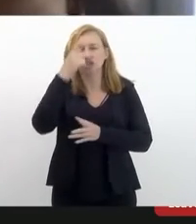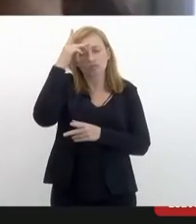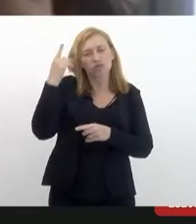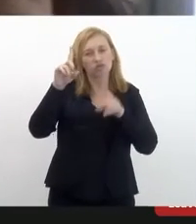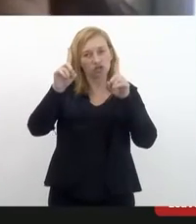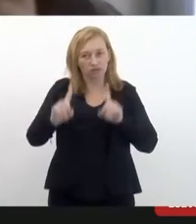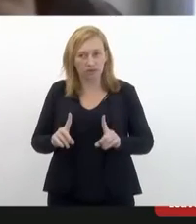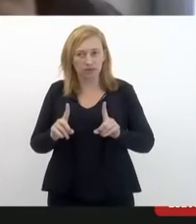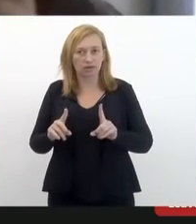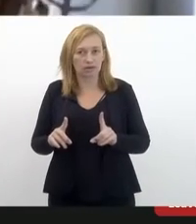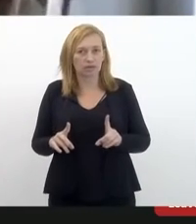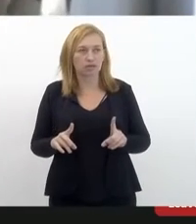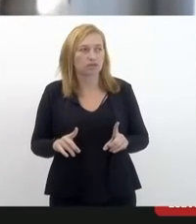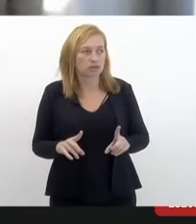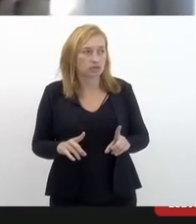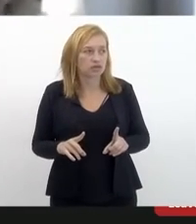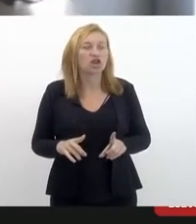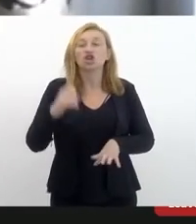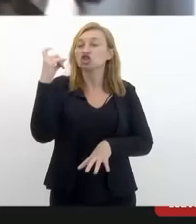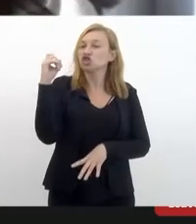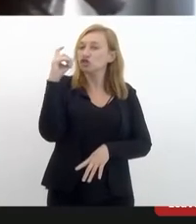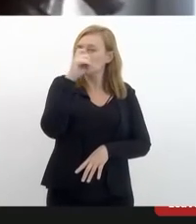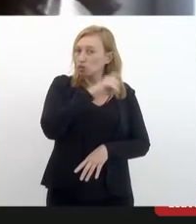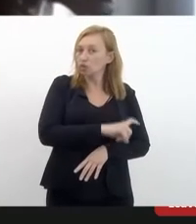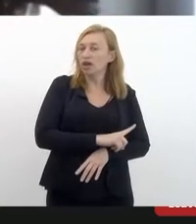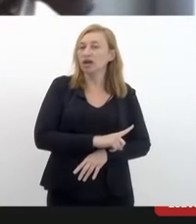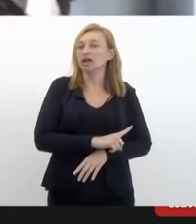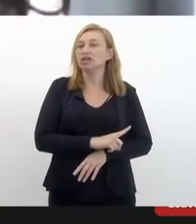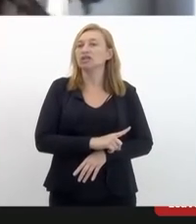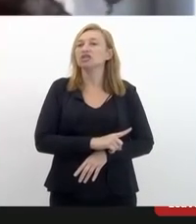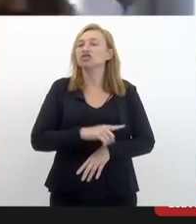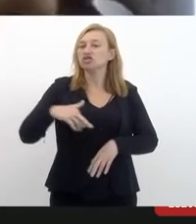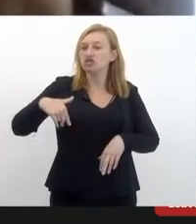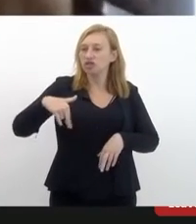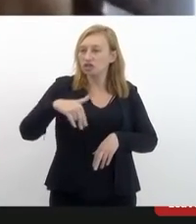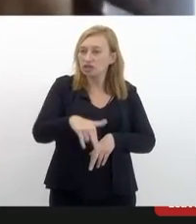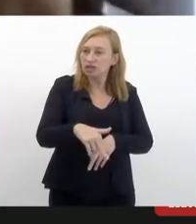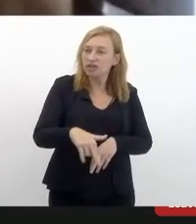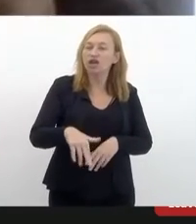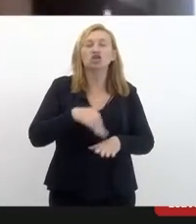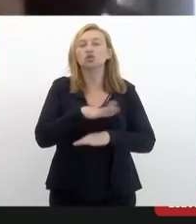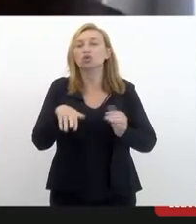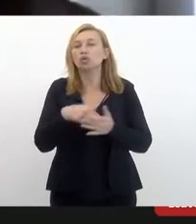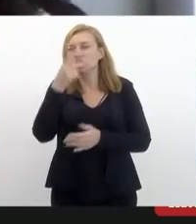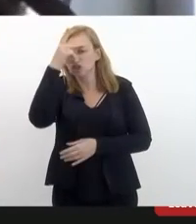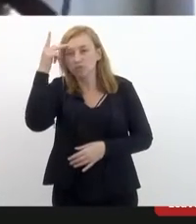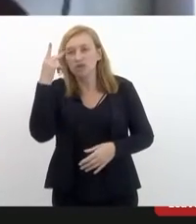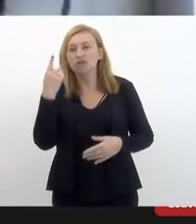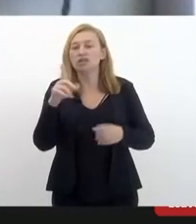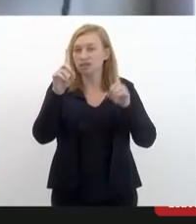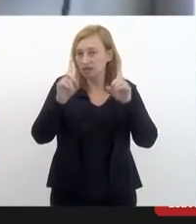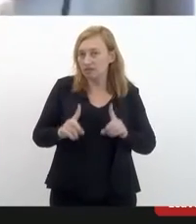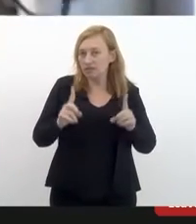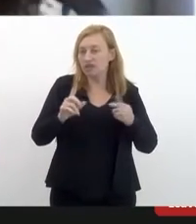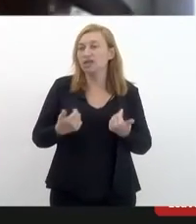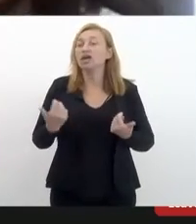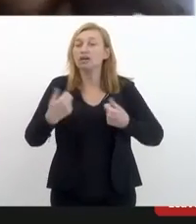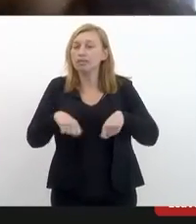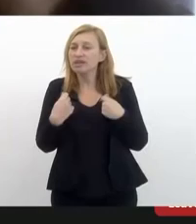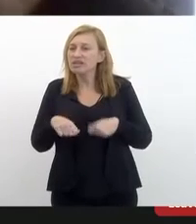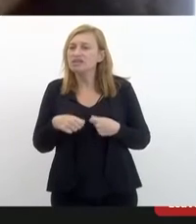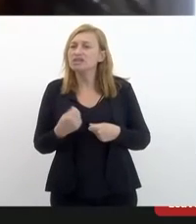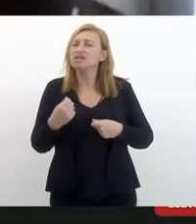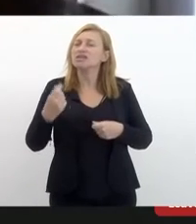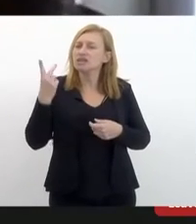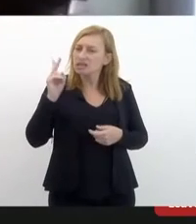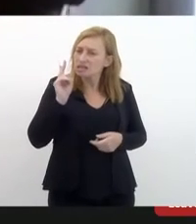pessoas com dificuldade de locomoção, todas essas pessoas deficientes que precisam